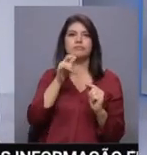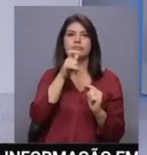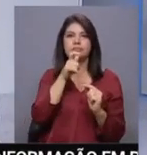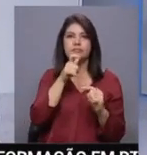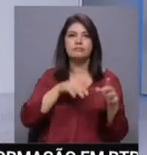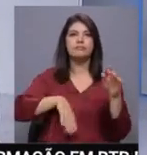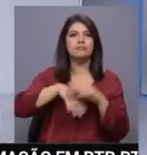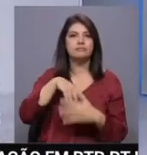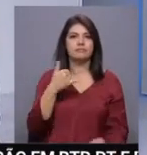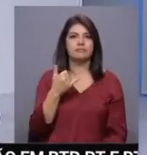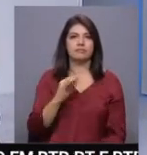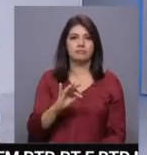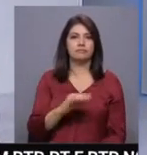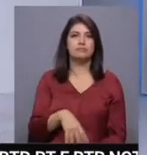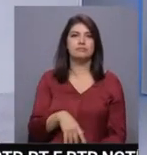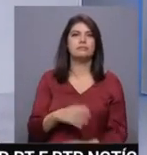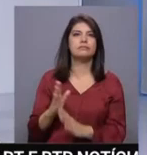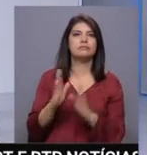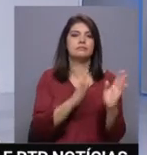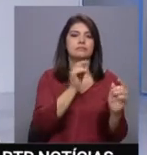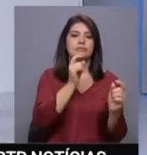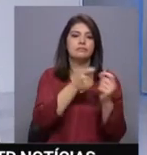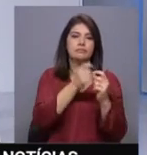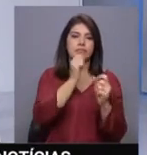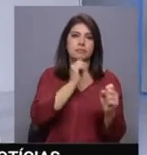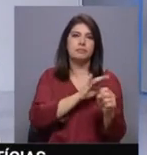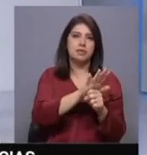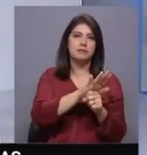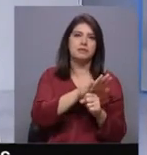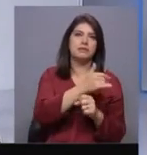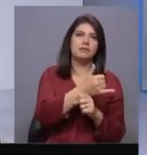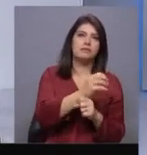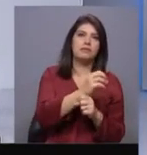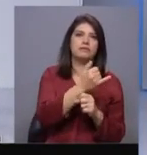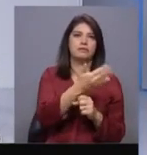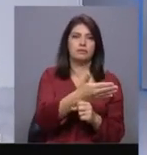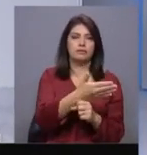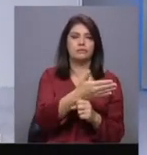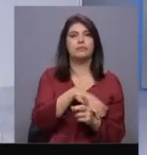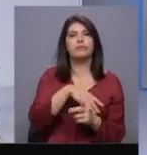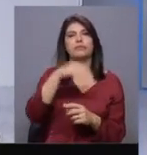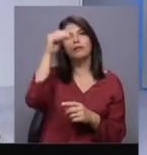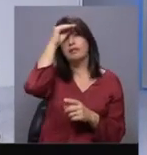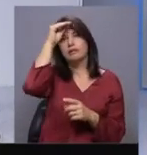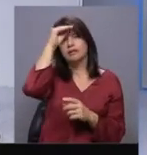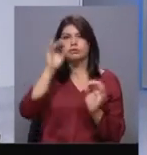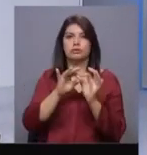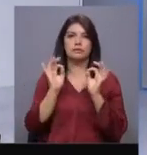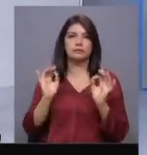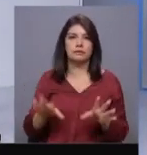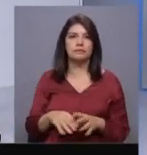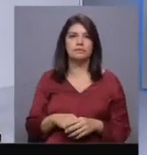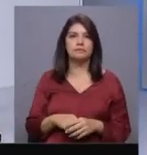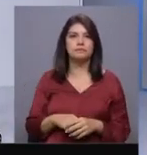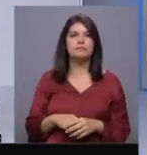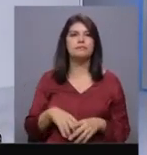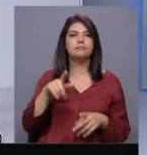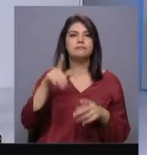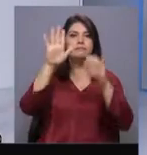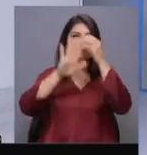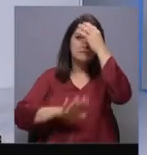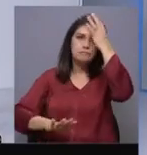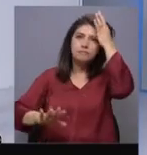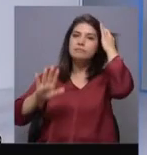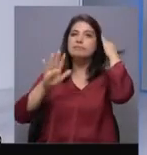Algarve. Quanto ao litoral oeste, temperaturas de 20 a 21, e no interior do Alentejo igualmente. Em todo o território, o vento